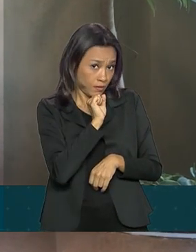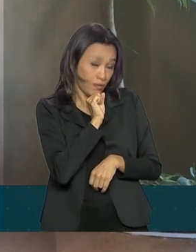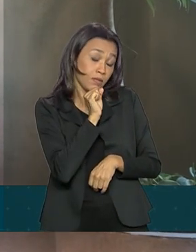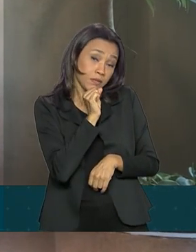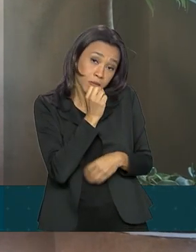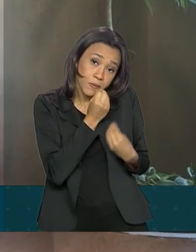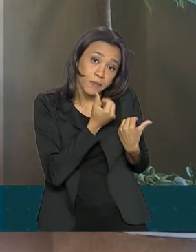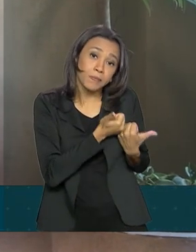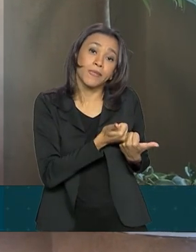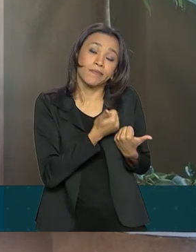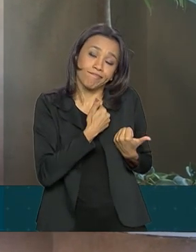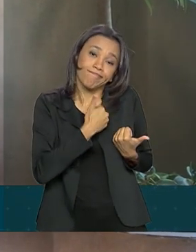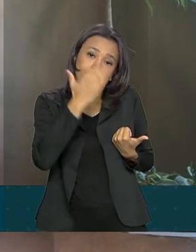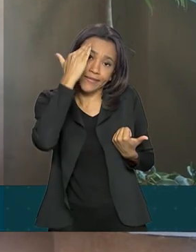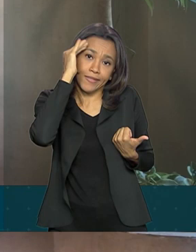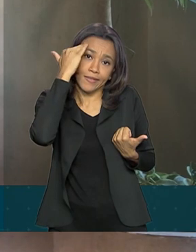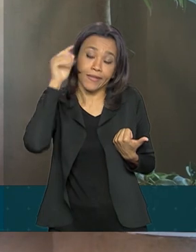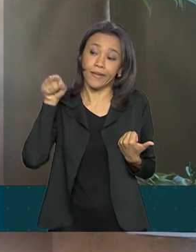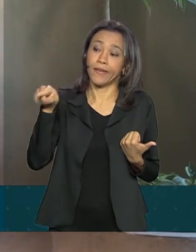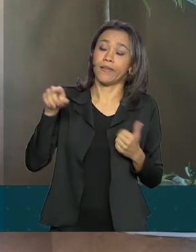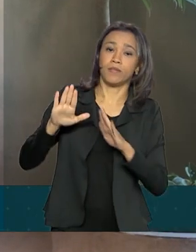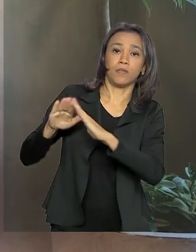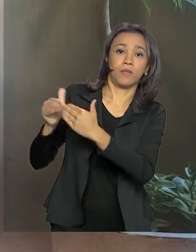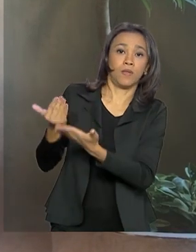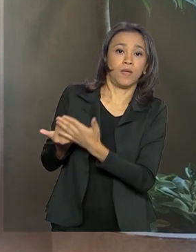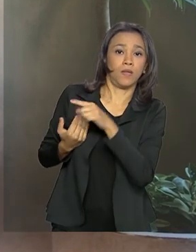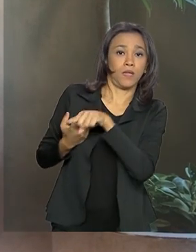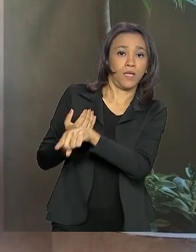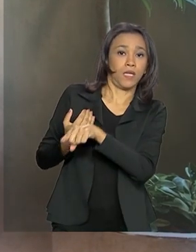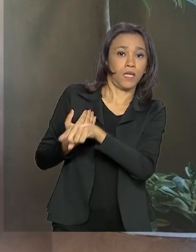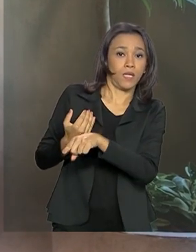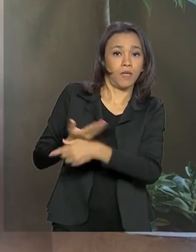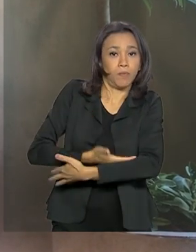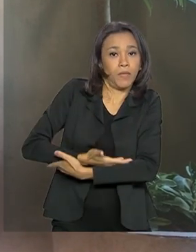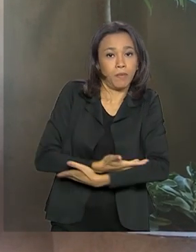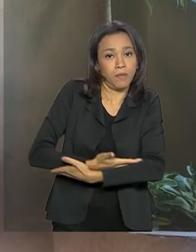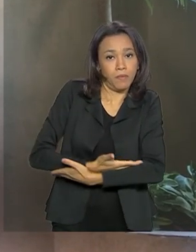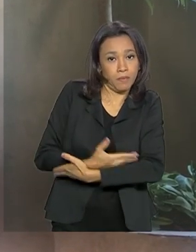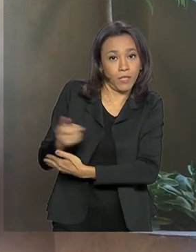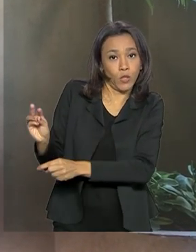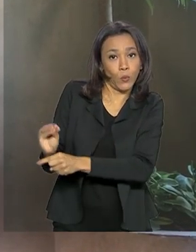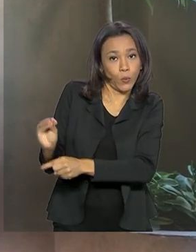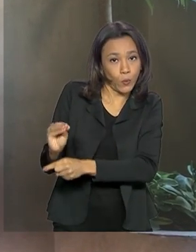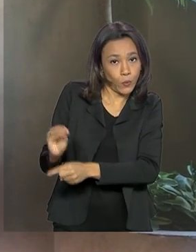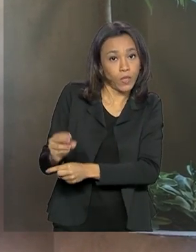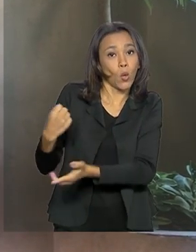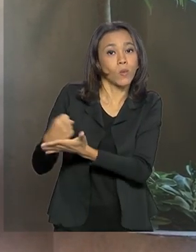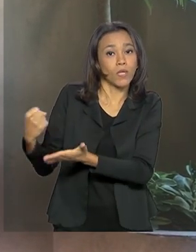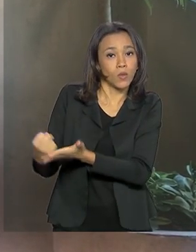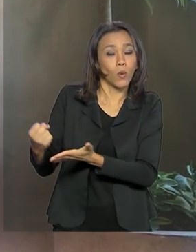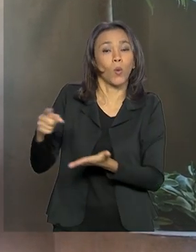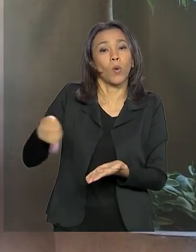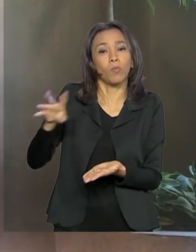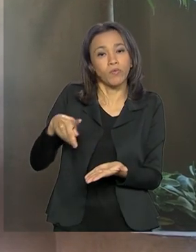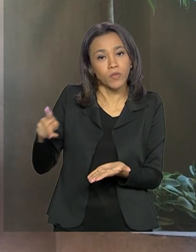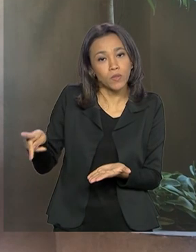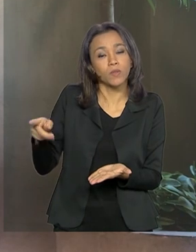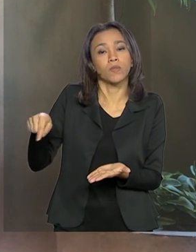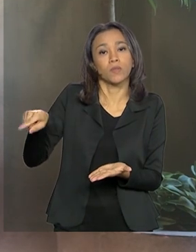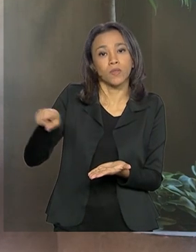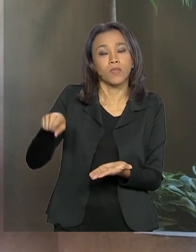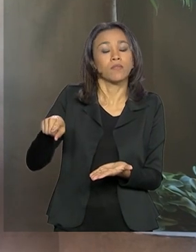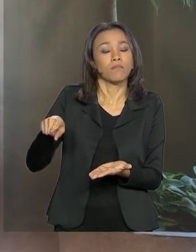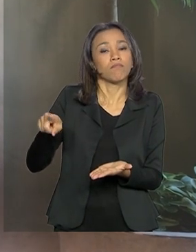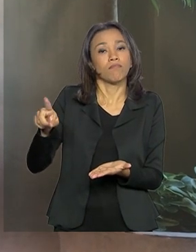também devem imaginar que aquela creche, aquele berçário, contratou professores, professoras e